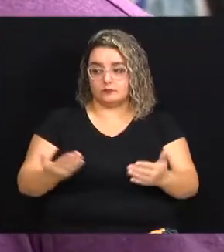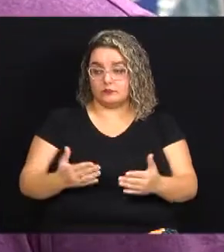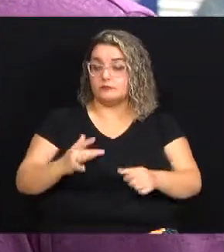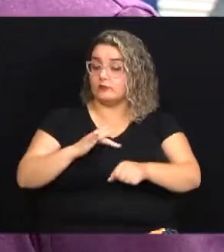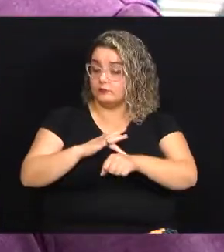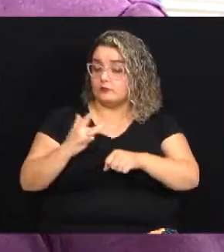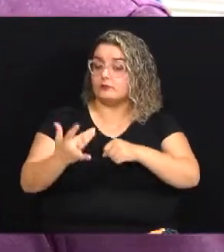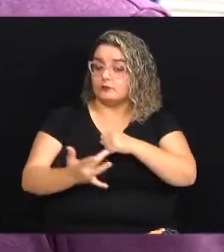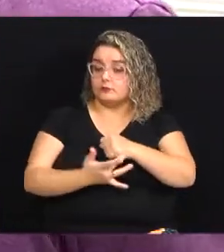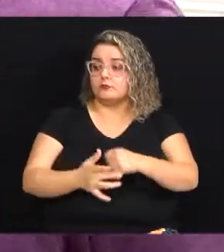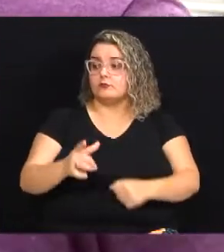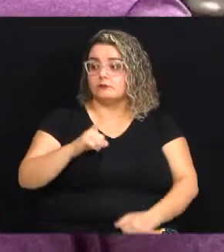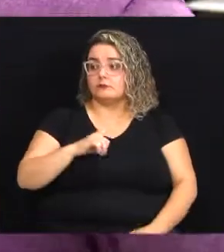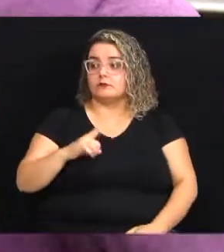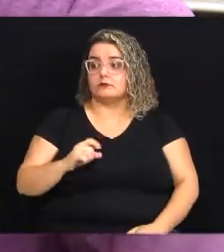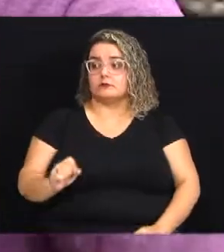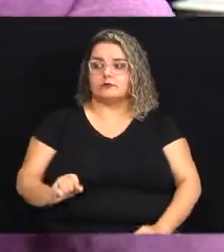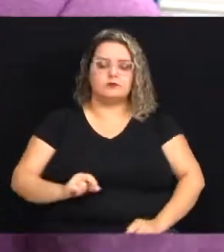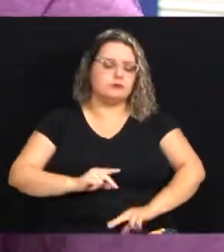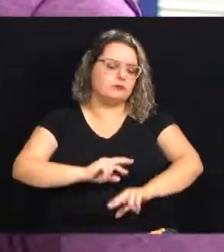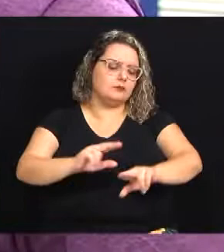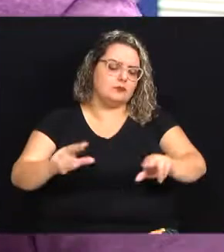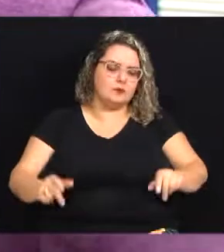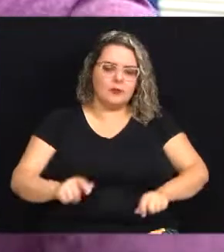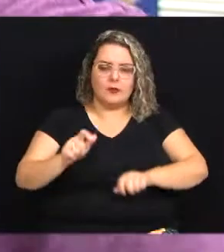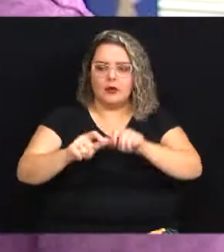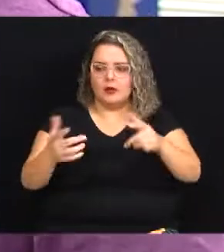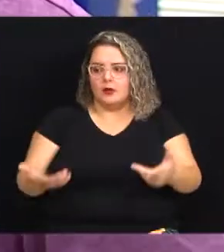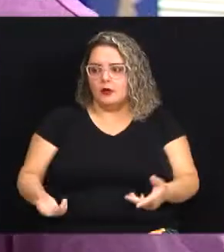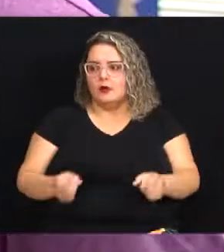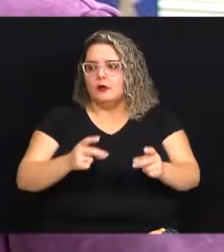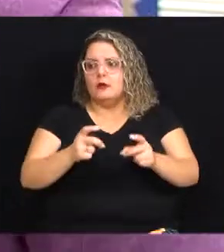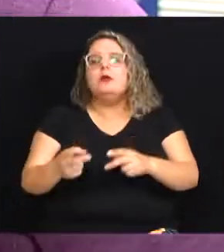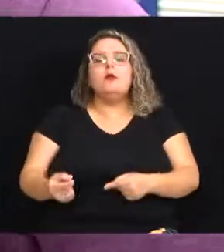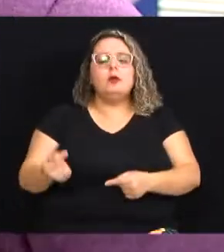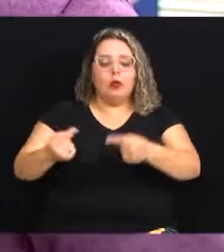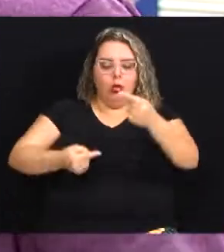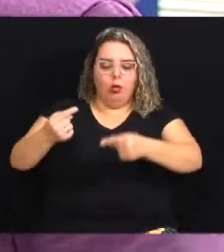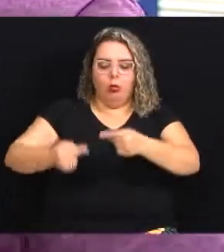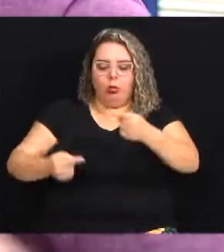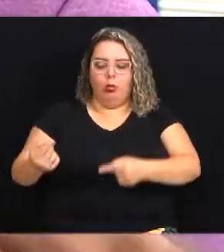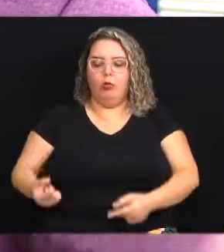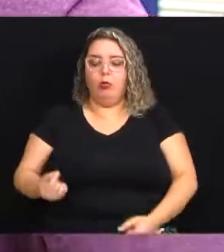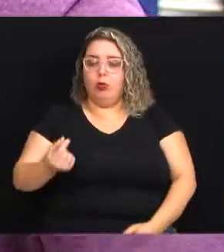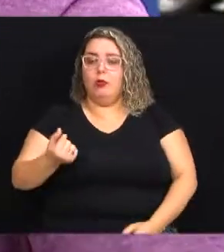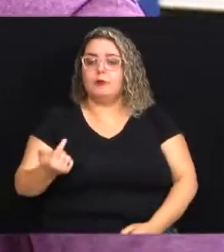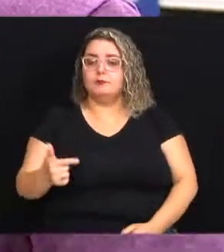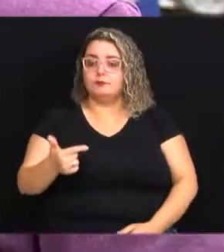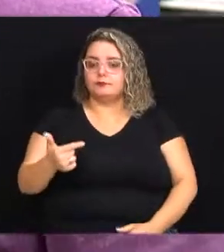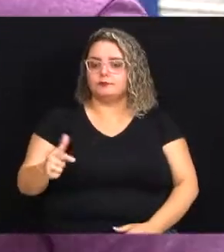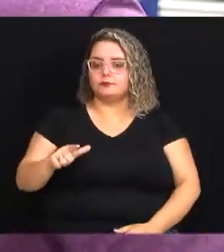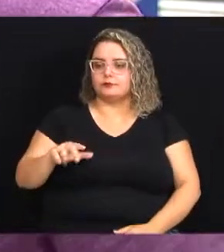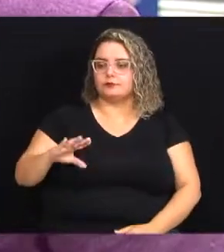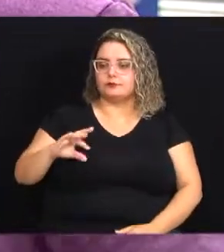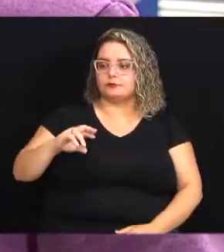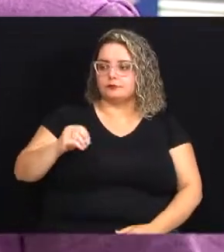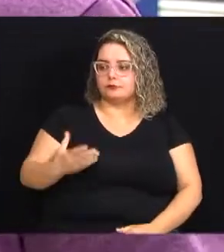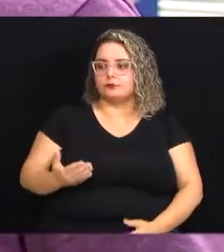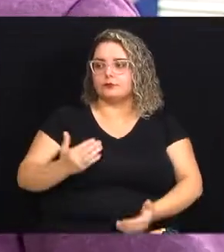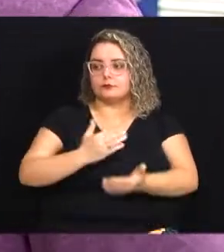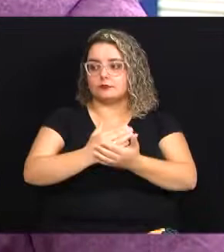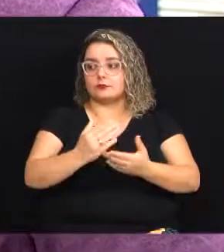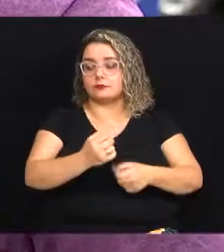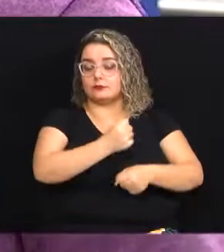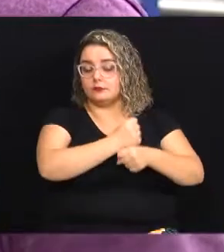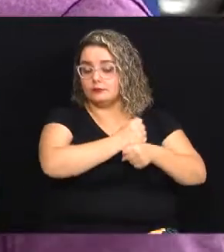hoje as redes sociais tem um show de gente vendendo então concorrência de preço então não dá aquele lucro como alguns que